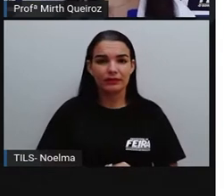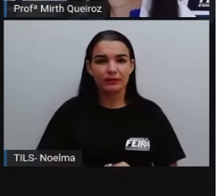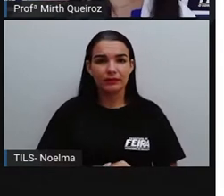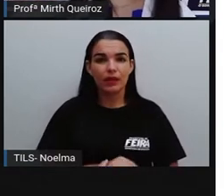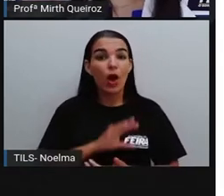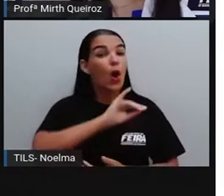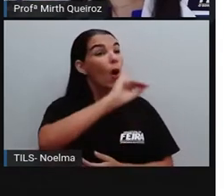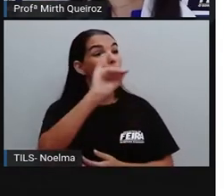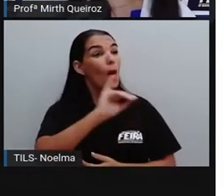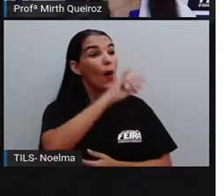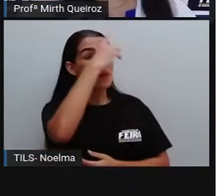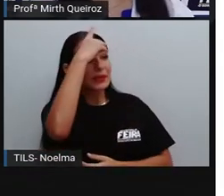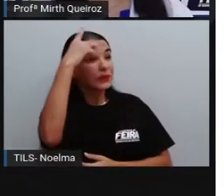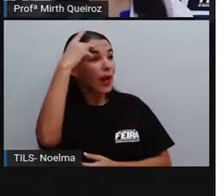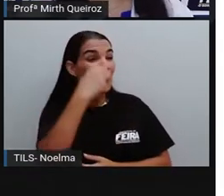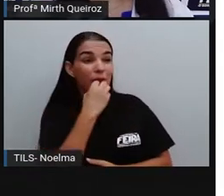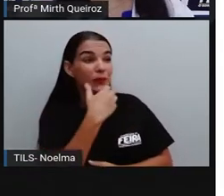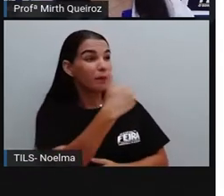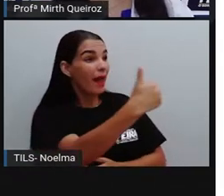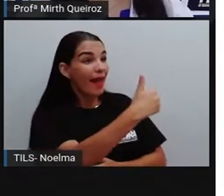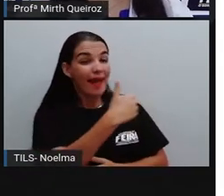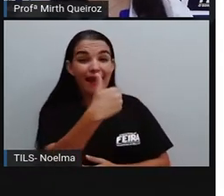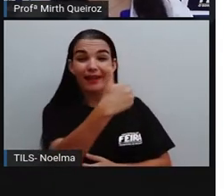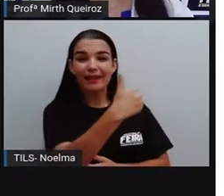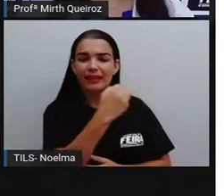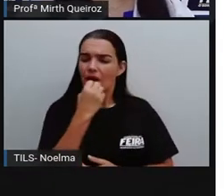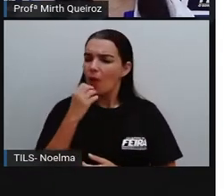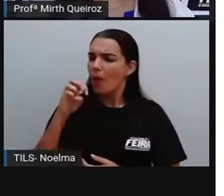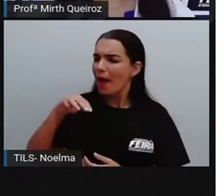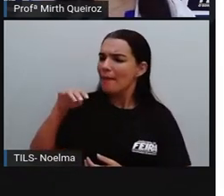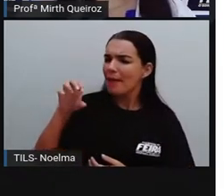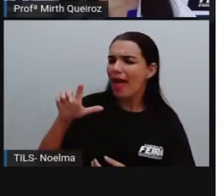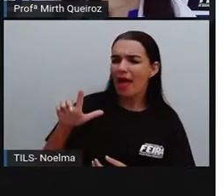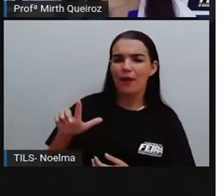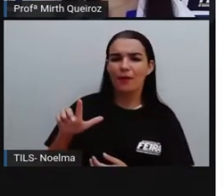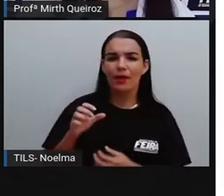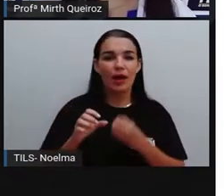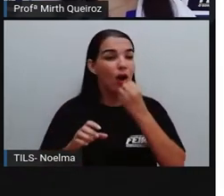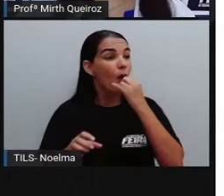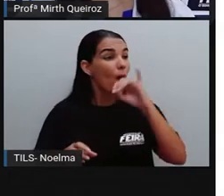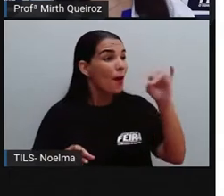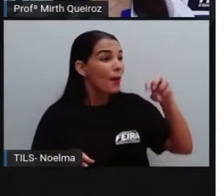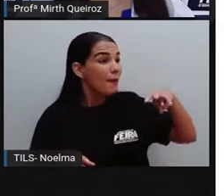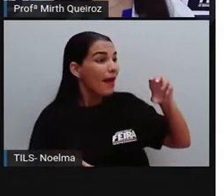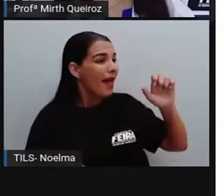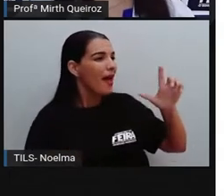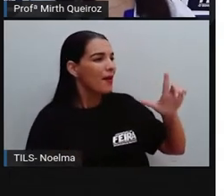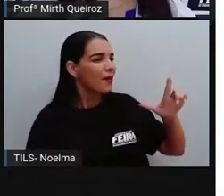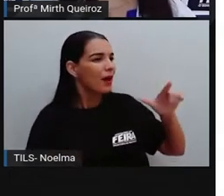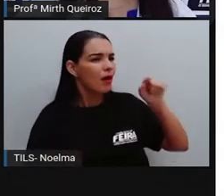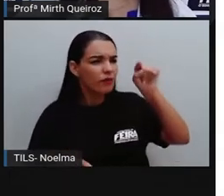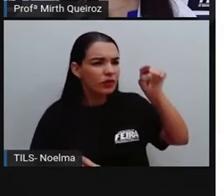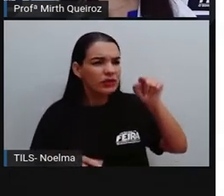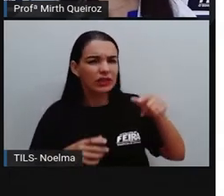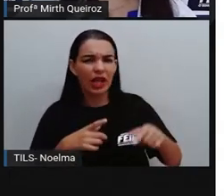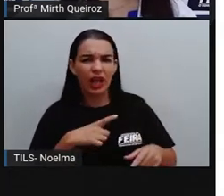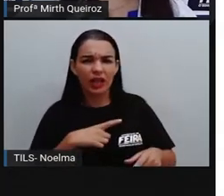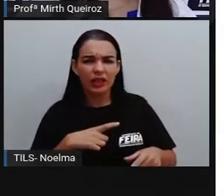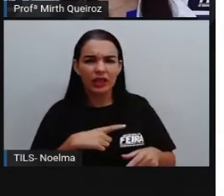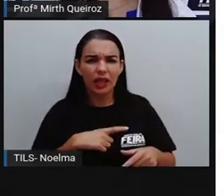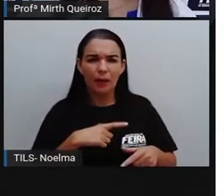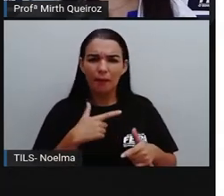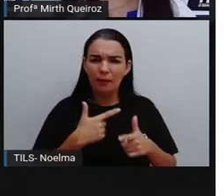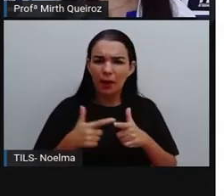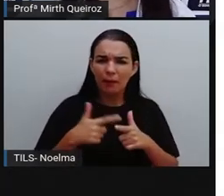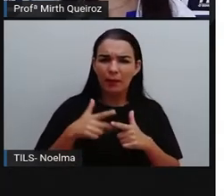Oi, pessoal! Tudo bem? Oi, Mel! Oi, Mel! Você vê algum problema com o meu